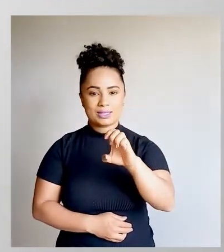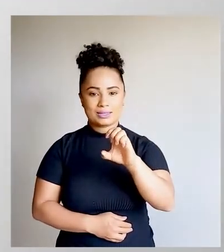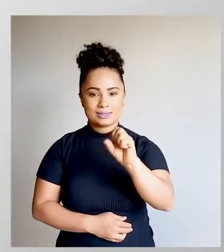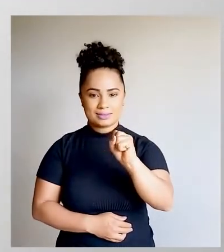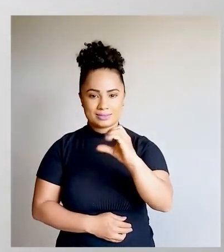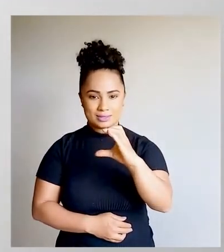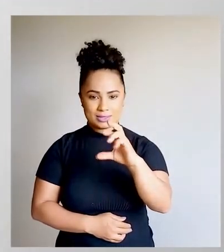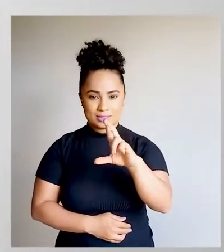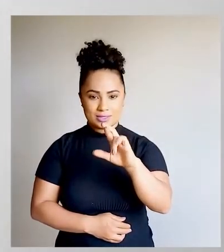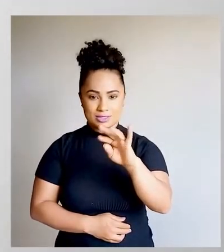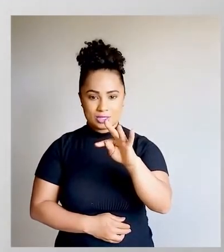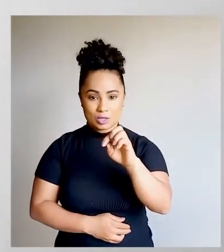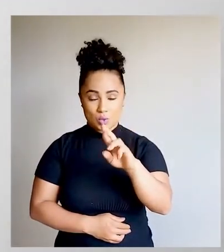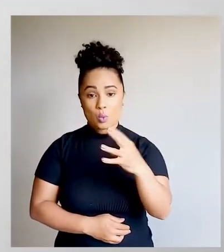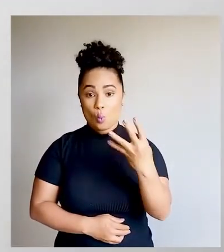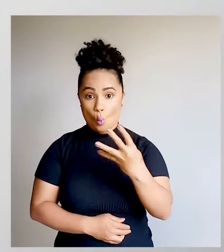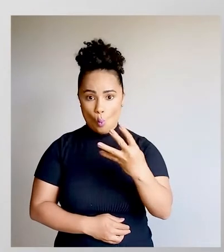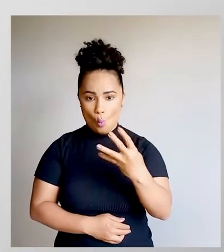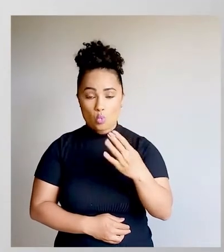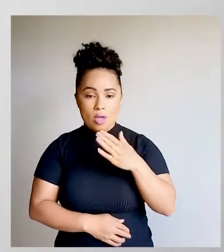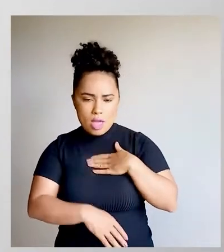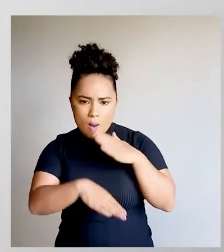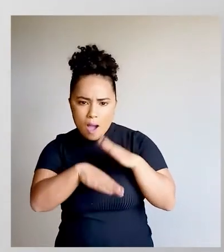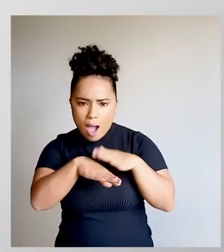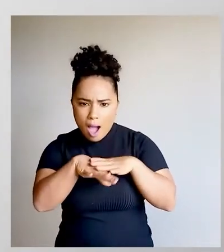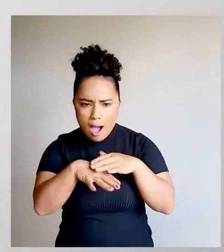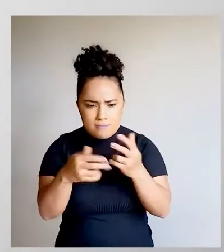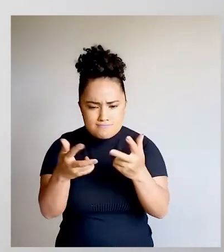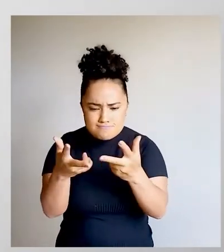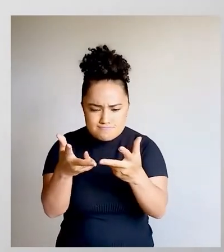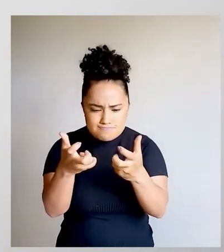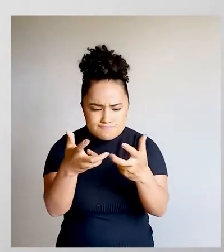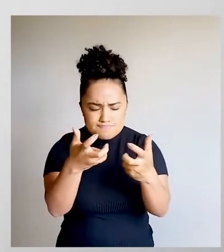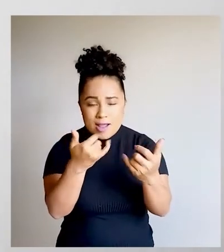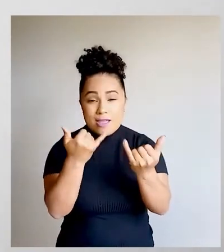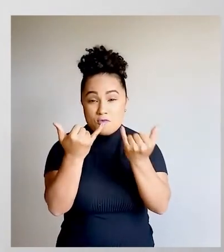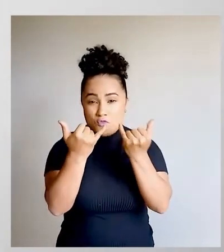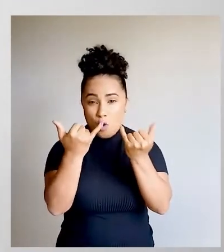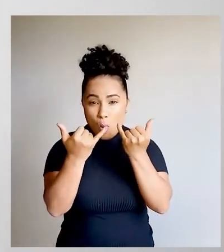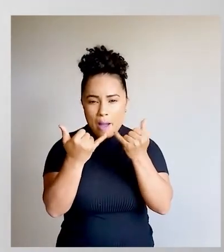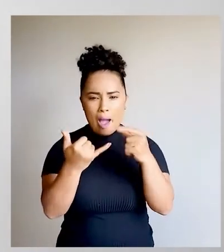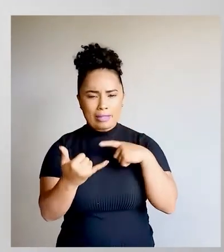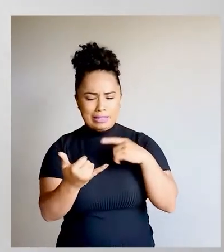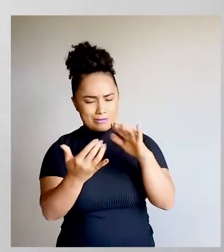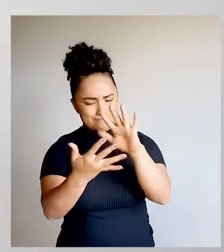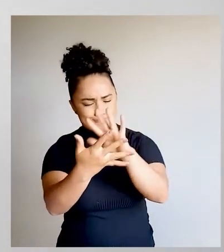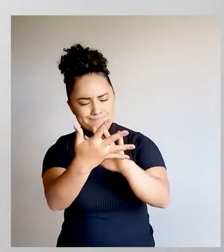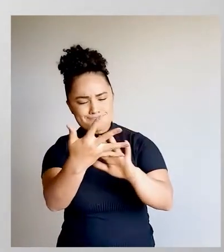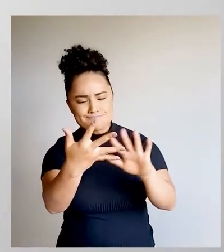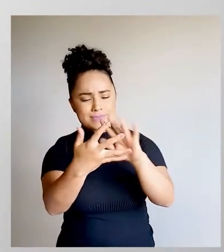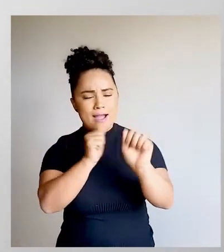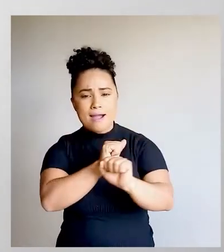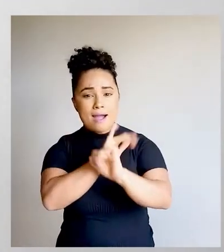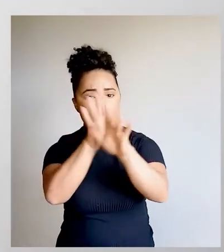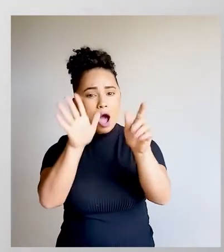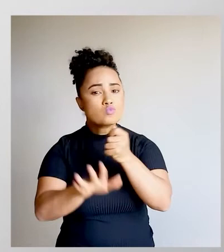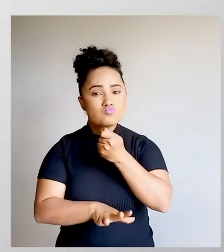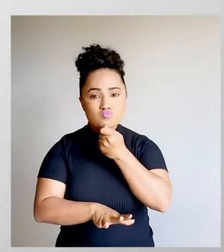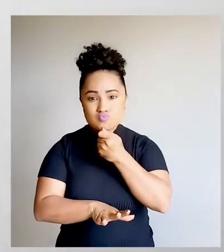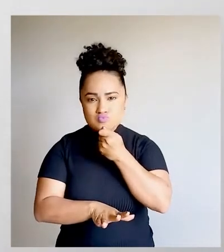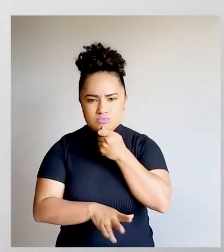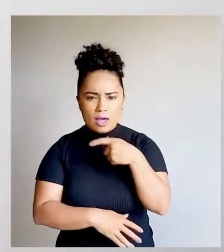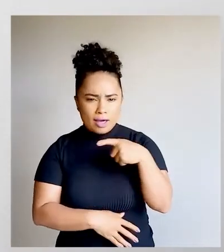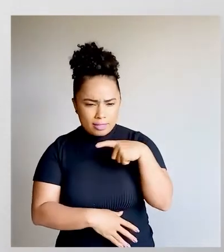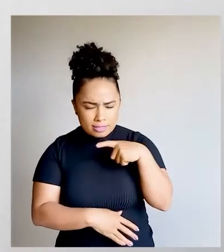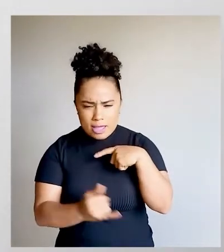inferir uma informação implícita no texto. Inferir uma informação